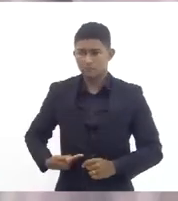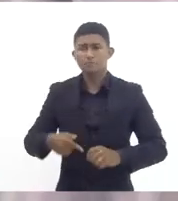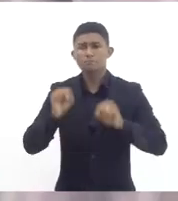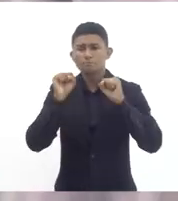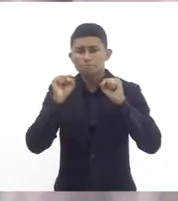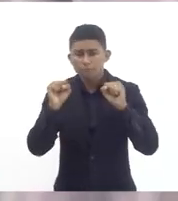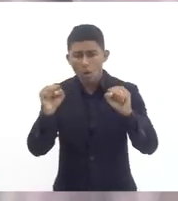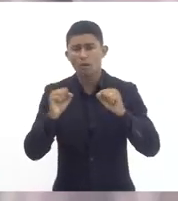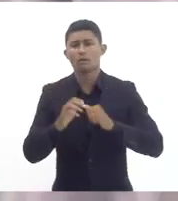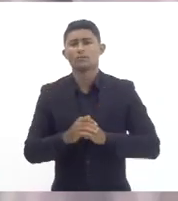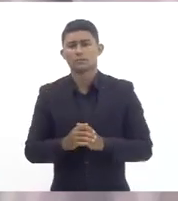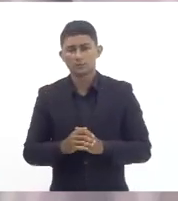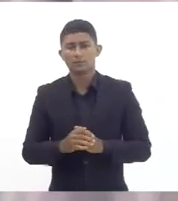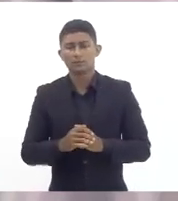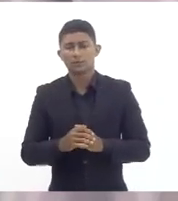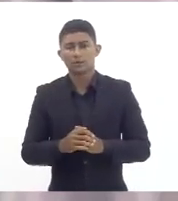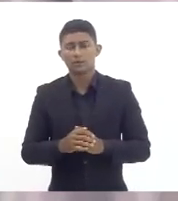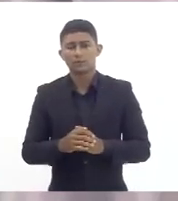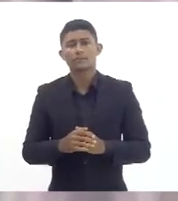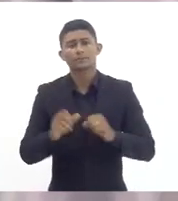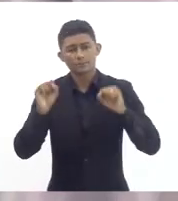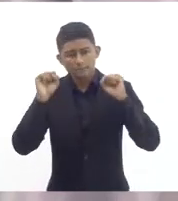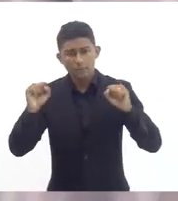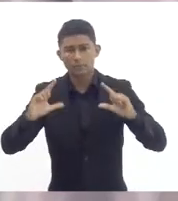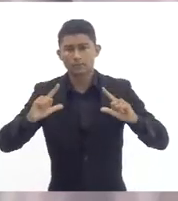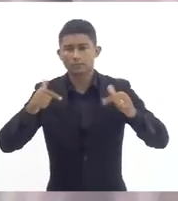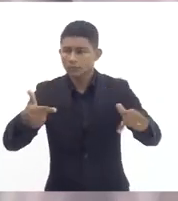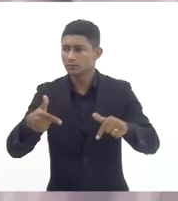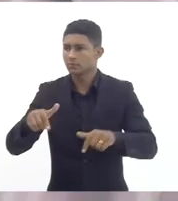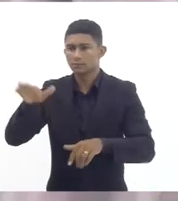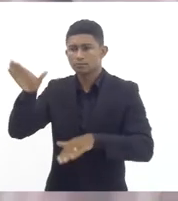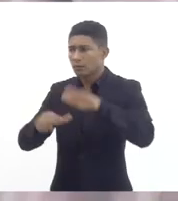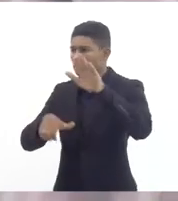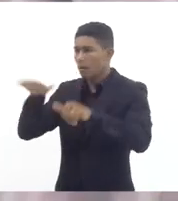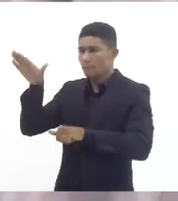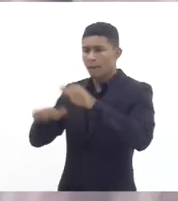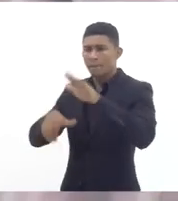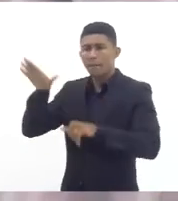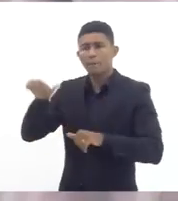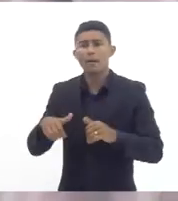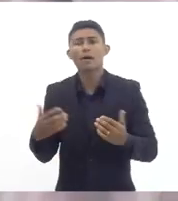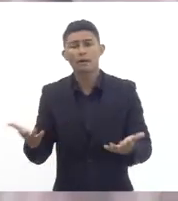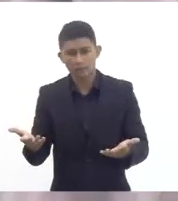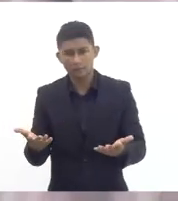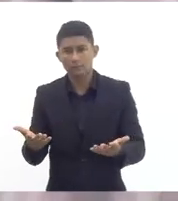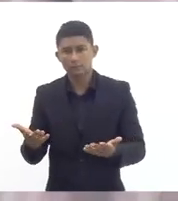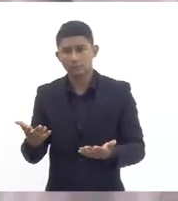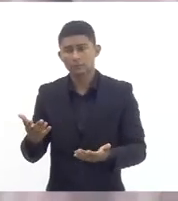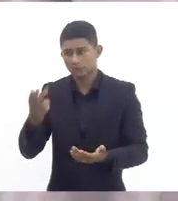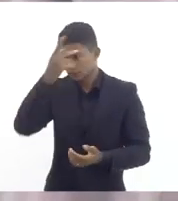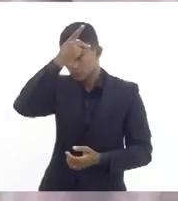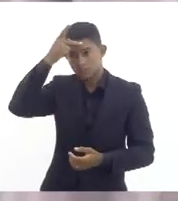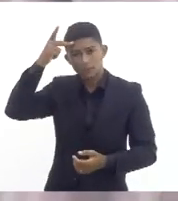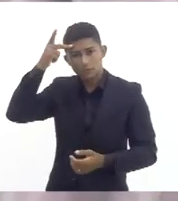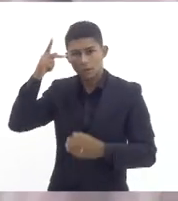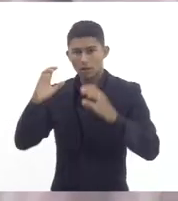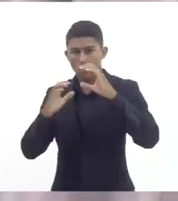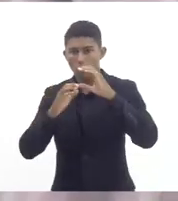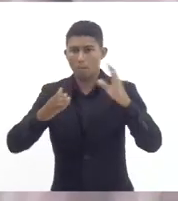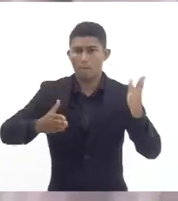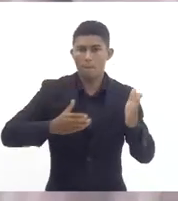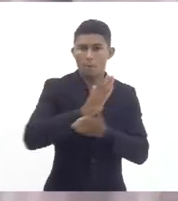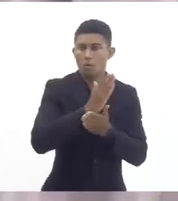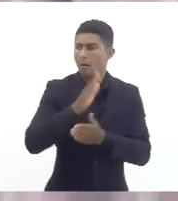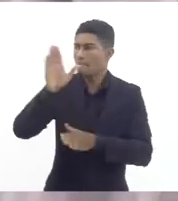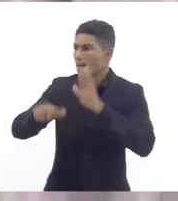punição porque não está dentro do regime mas mesmo dentro do nova fase do regime tem a previsão de convocações e não dá para convocar